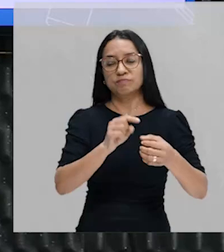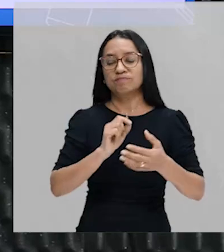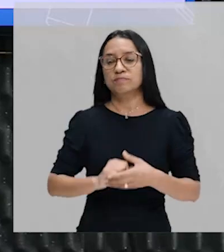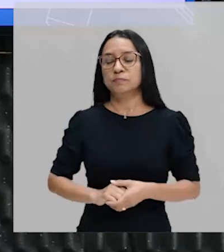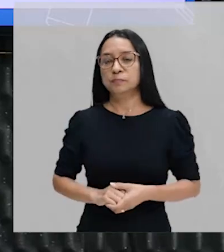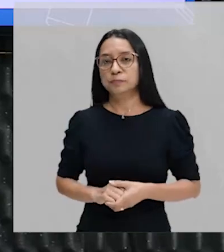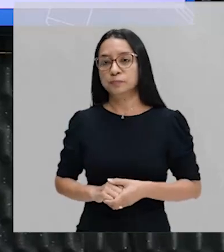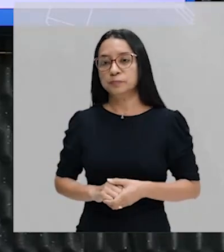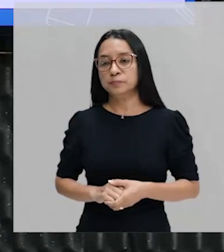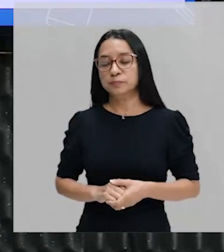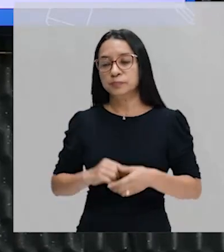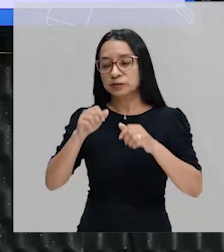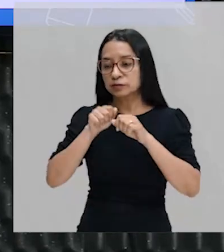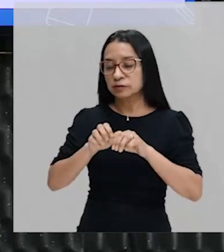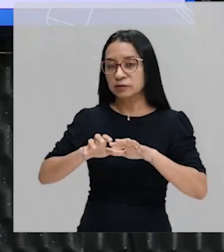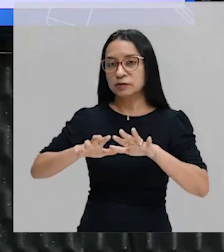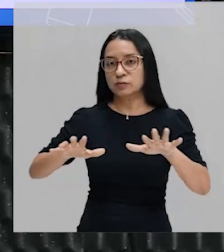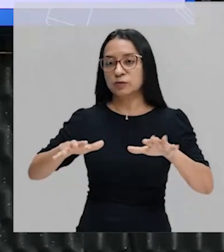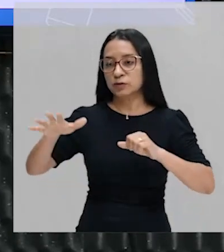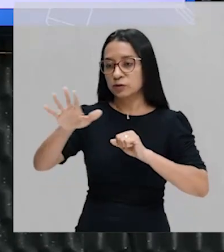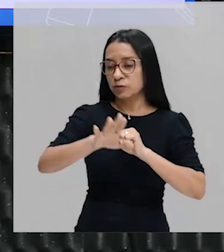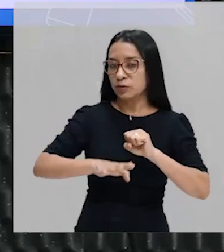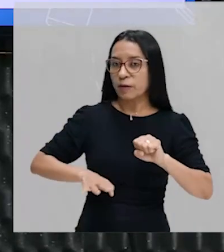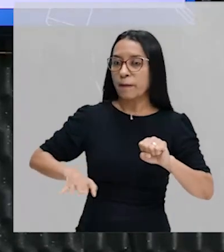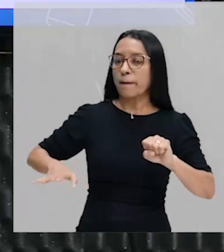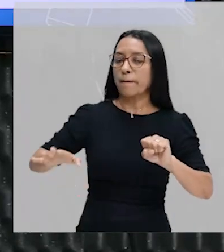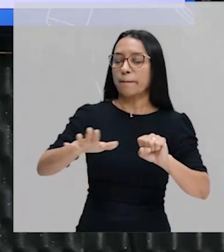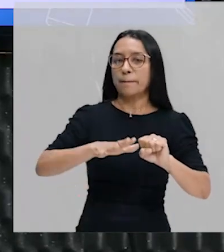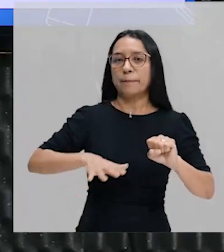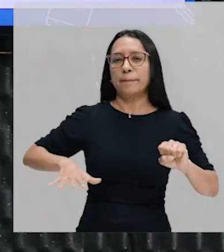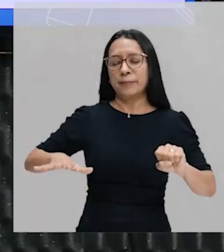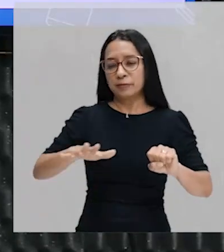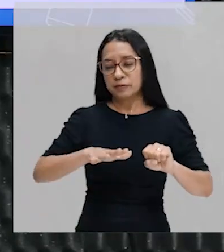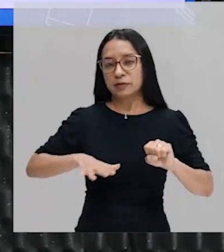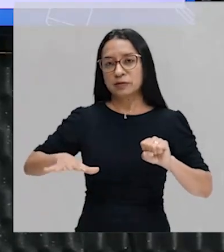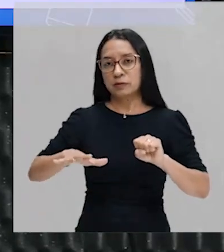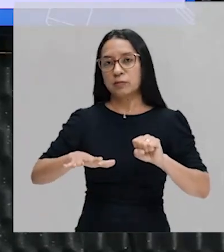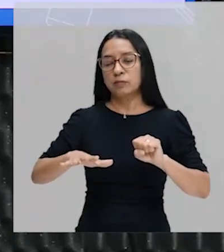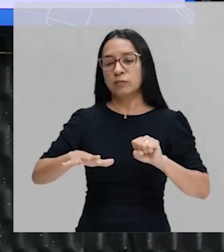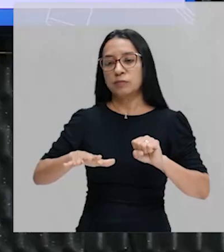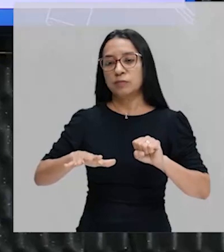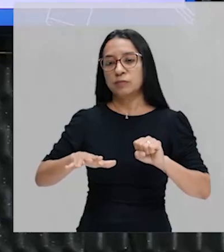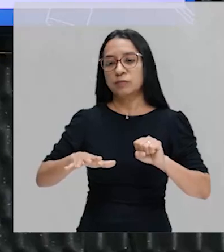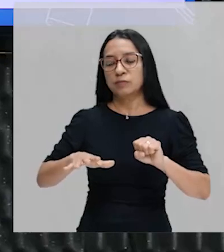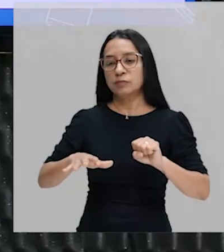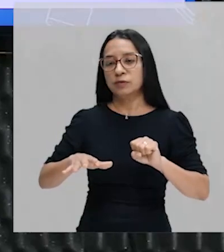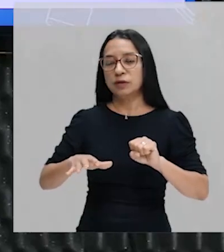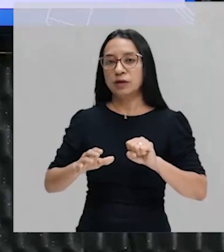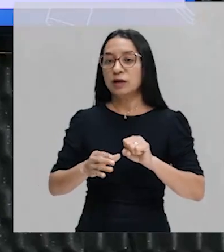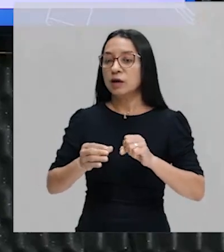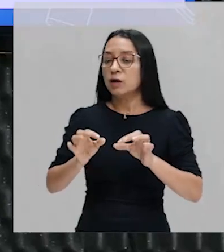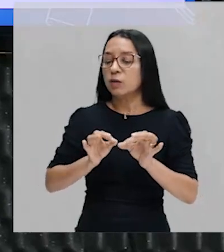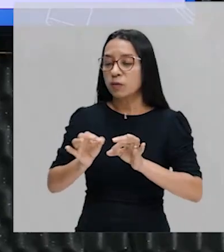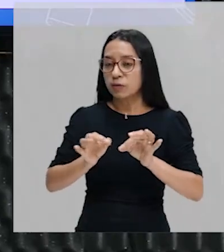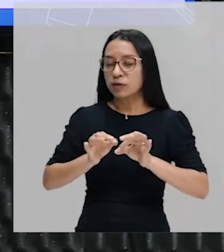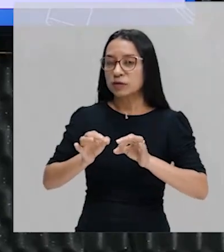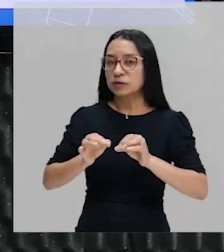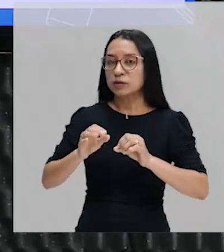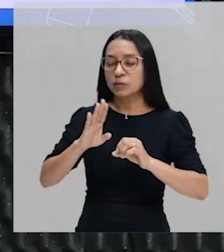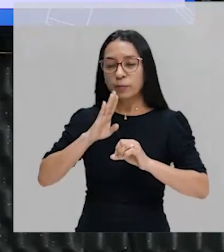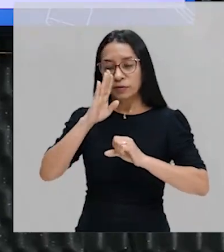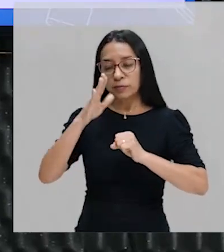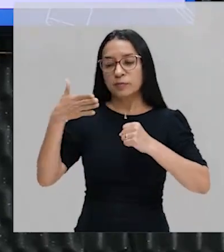e aí ela vai se expandir pelo sertão, constituindo, inclusive, a base da economia de atividades